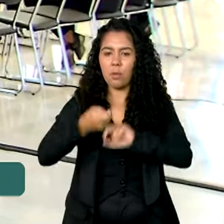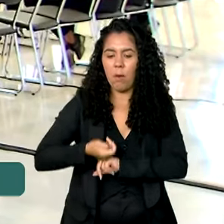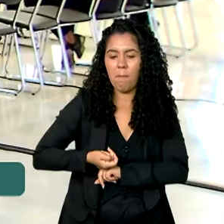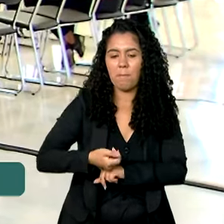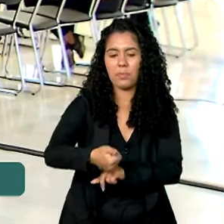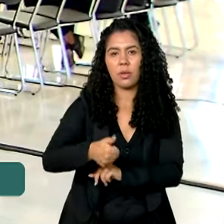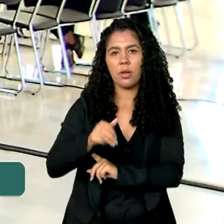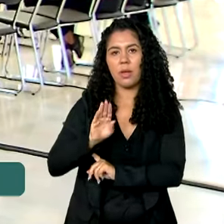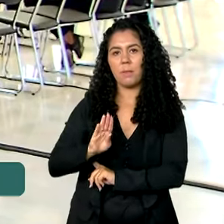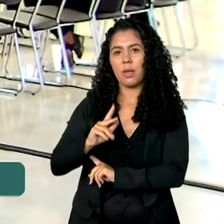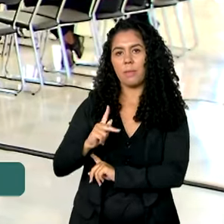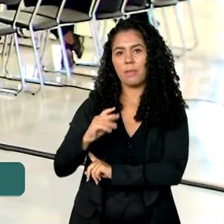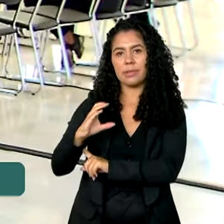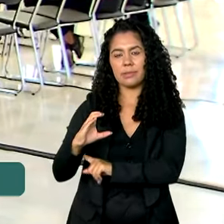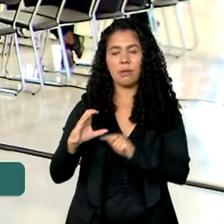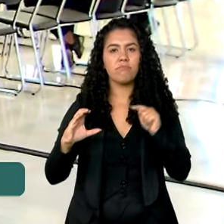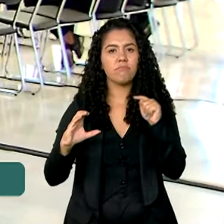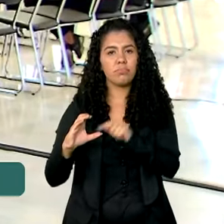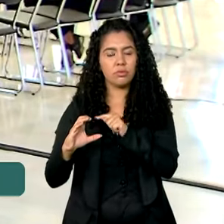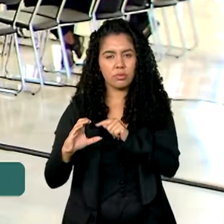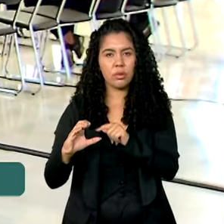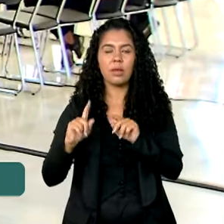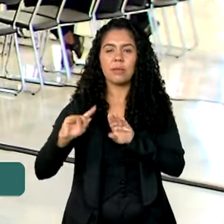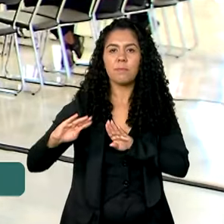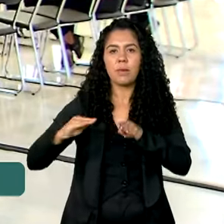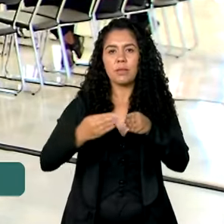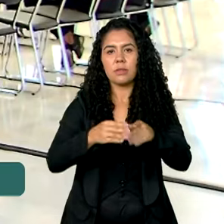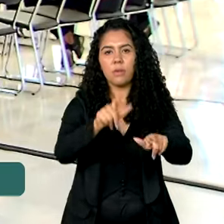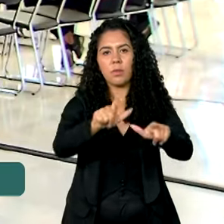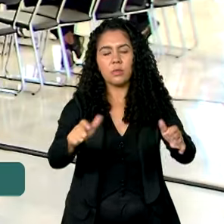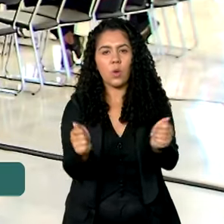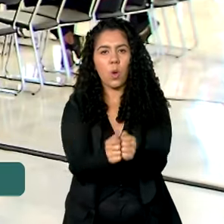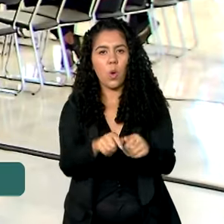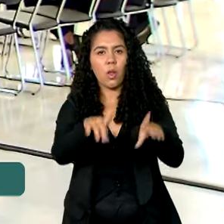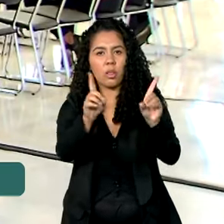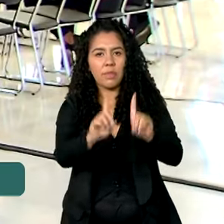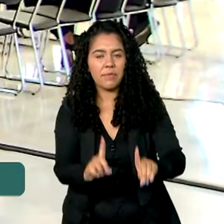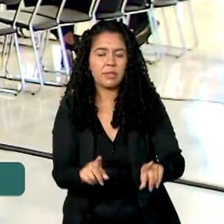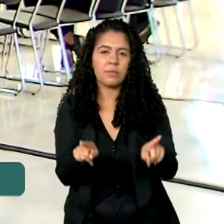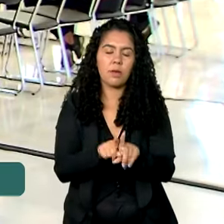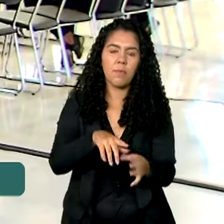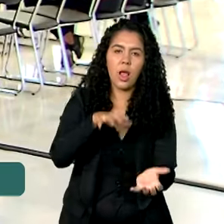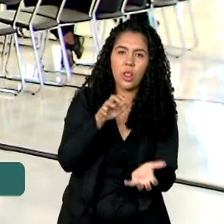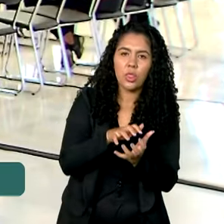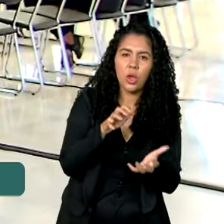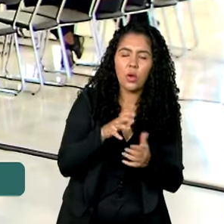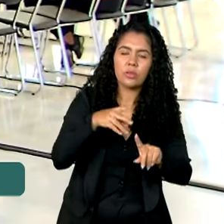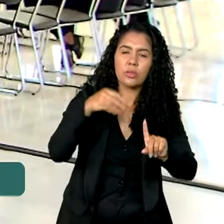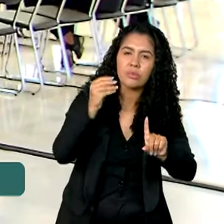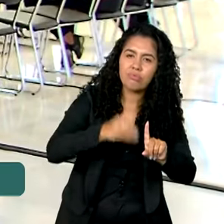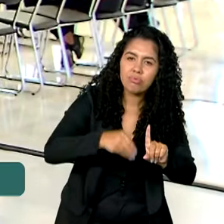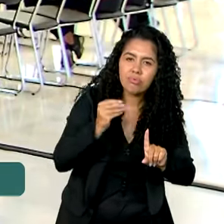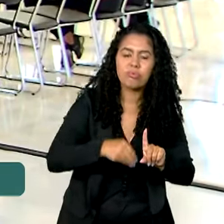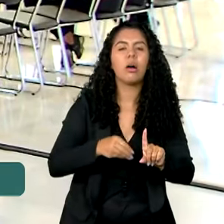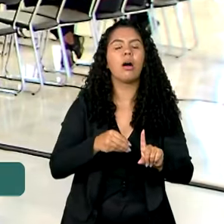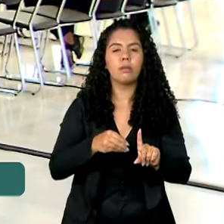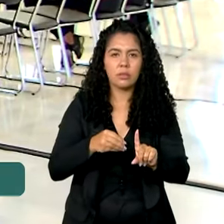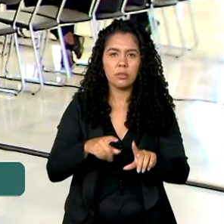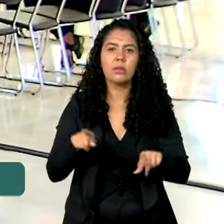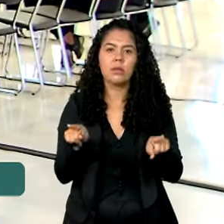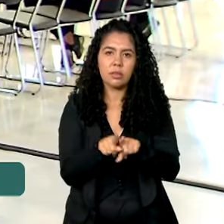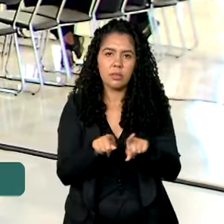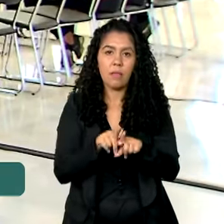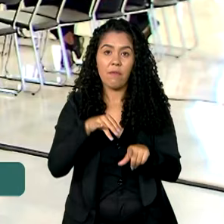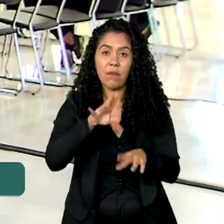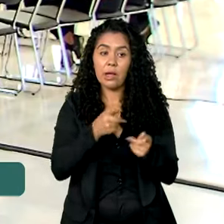prestação continuada, destinado a pessoas com deficiência e idosos em situação de vulnerabilidade, haverá mais